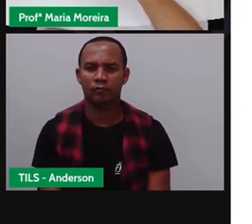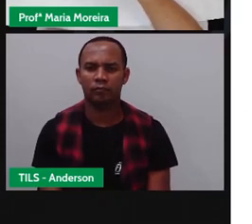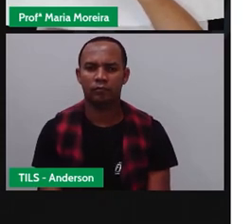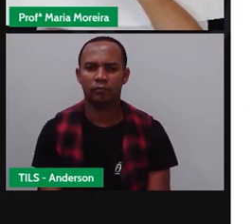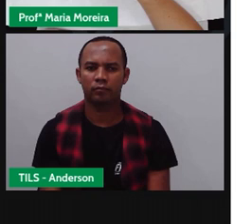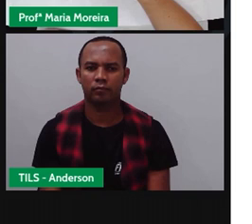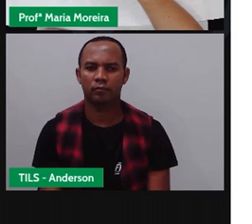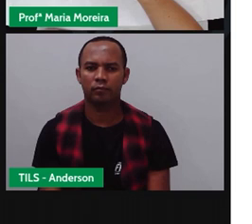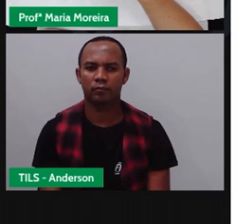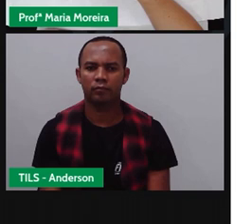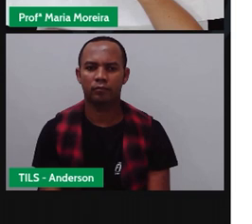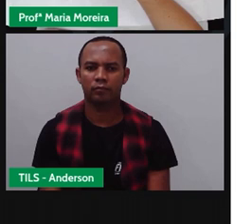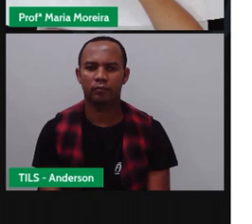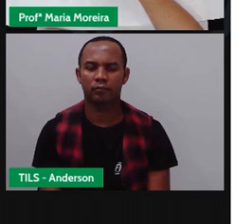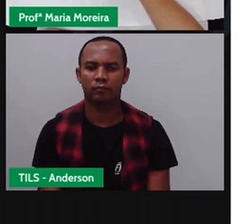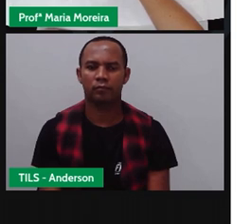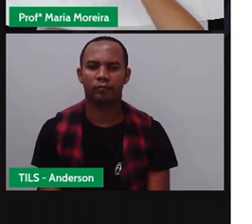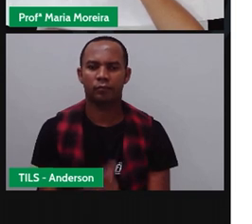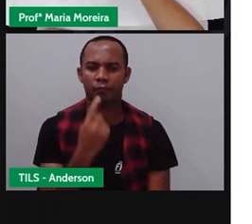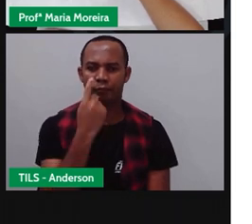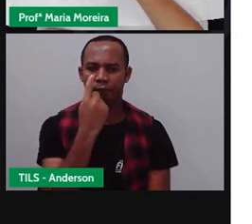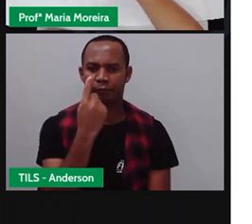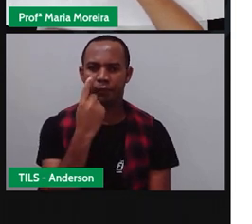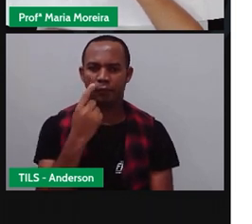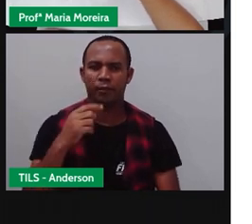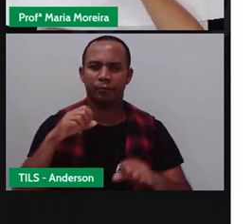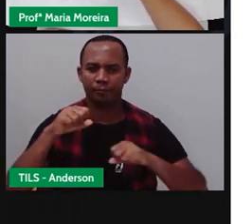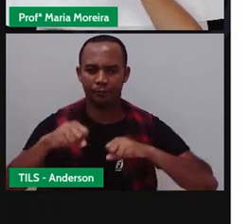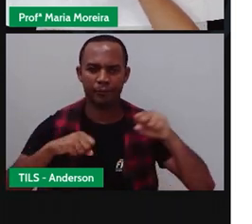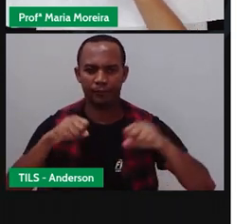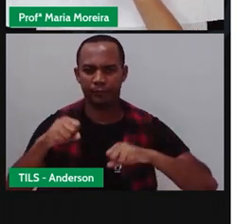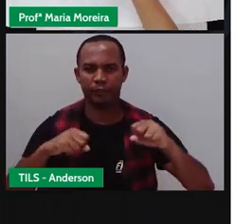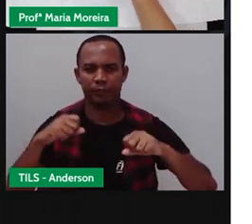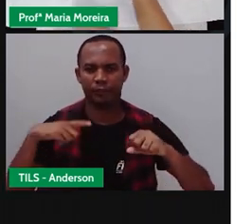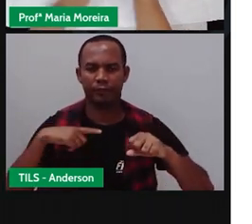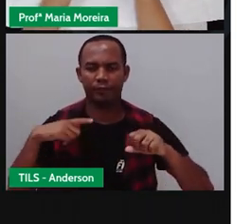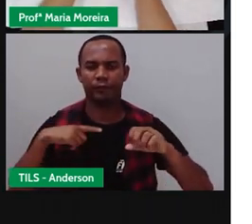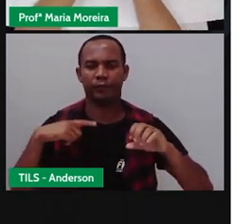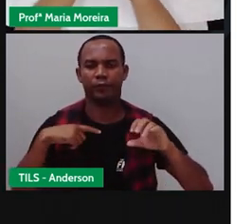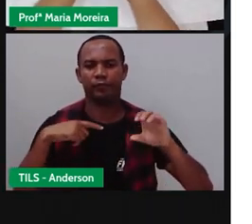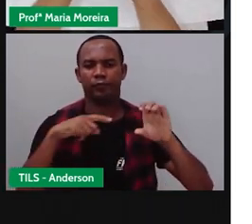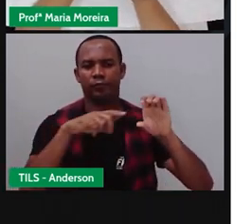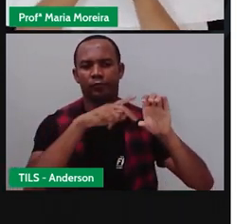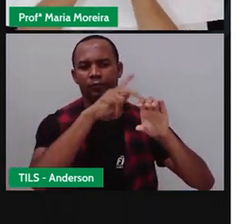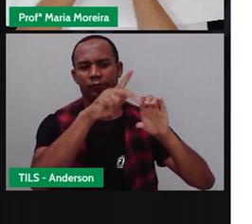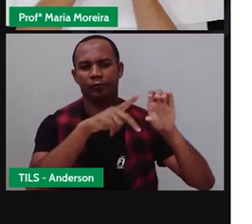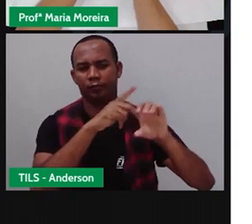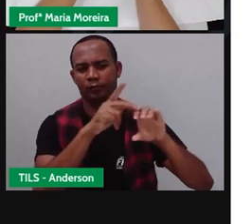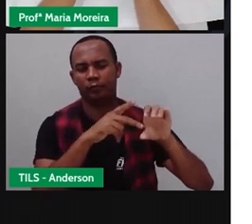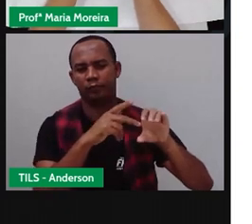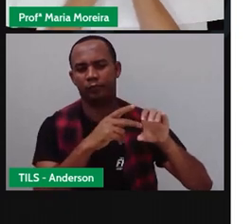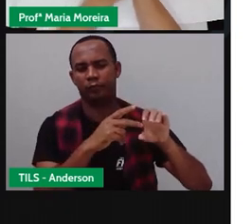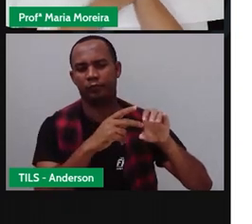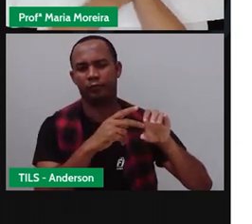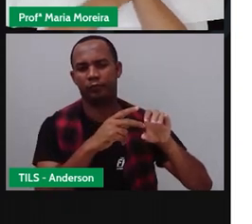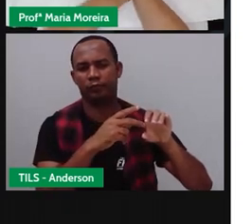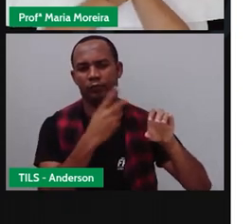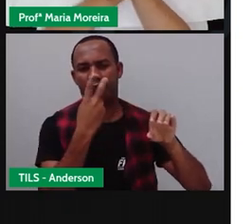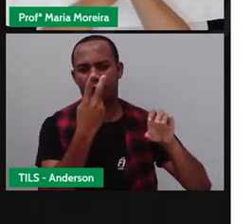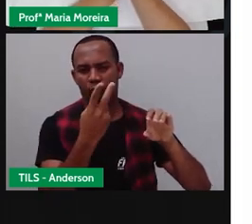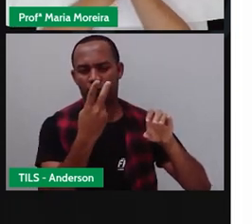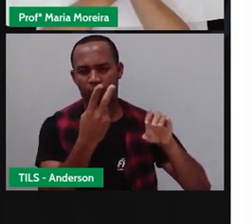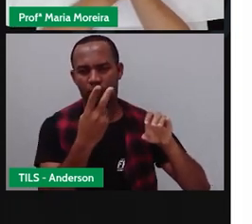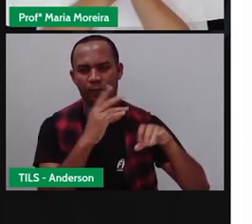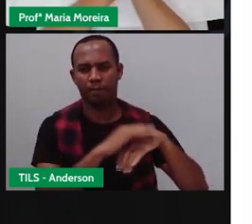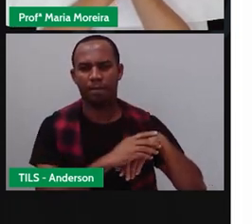Pedro. Aí. Uma bicicleta tem duas rodas, certo? Então, a informação é essa. Primeiro, que uma bicicleta tem